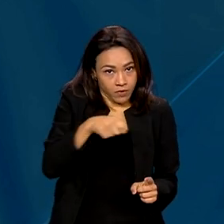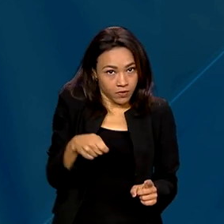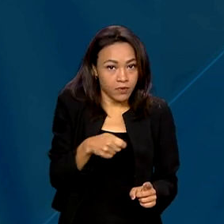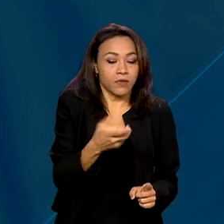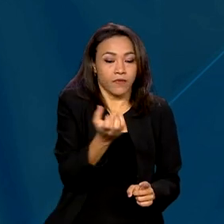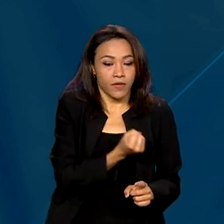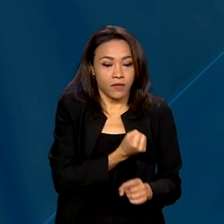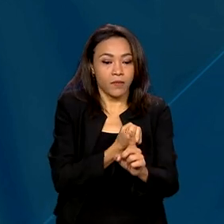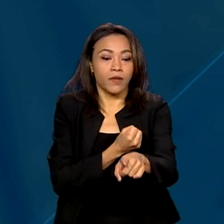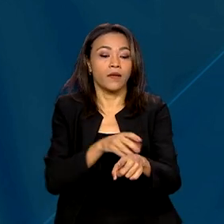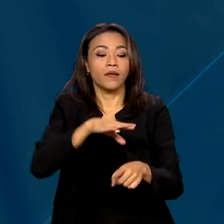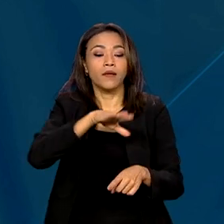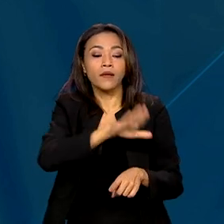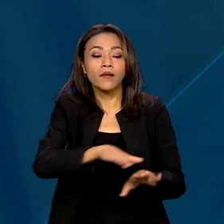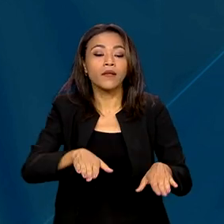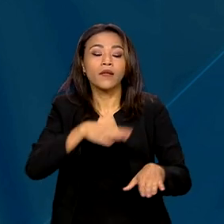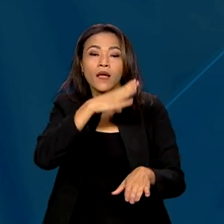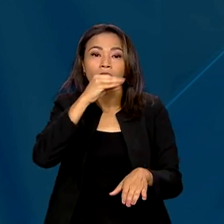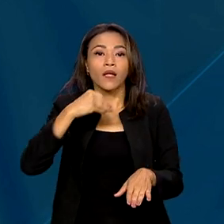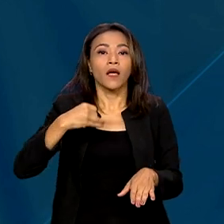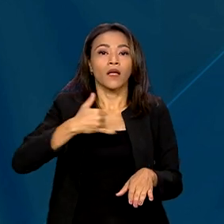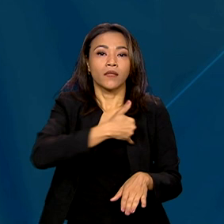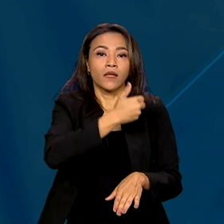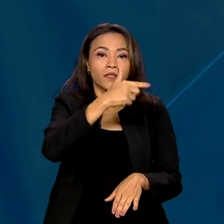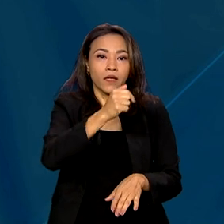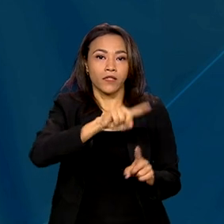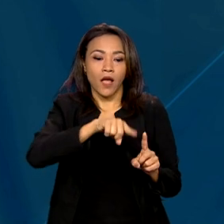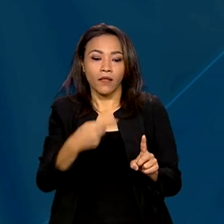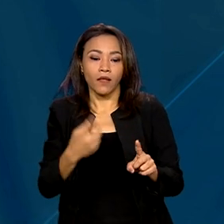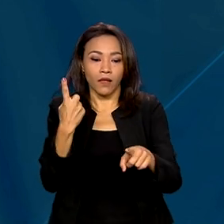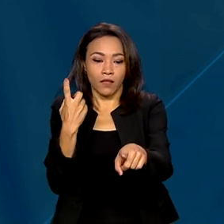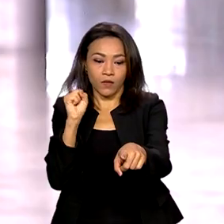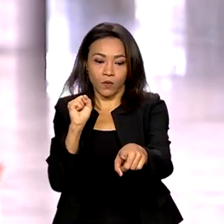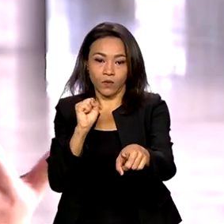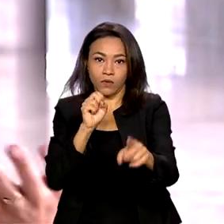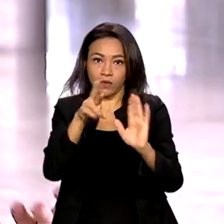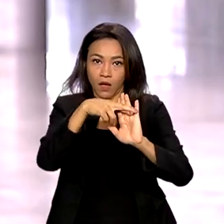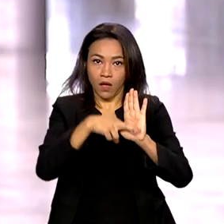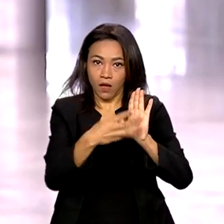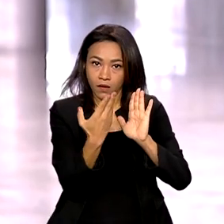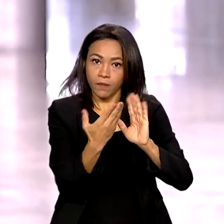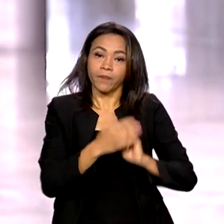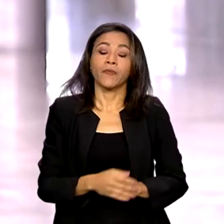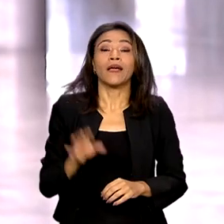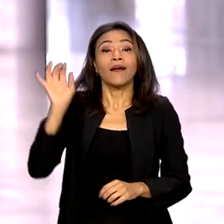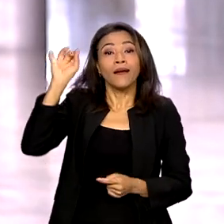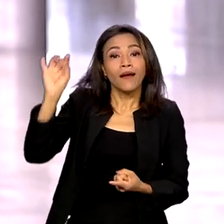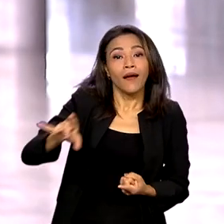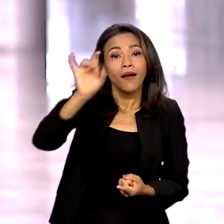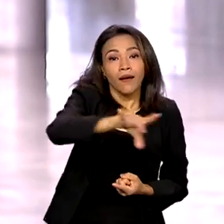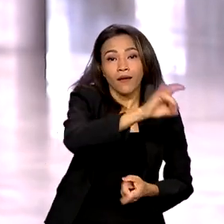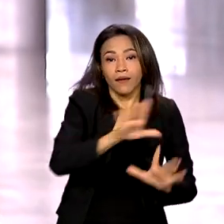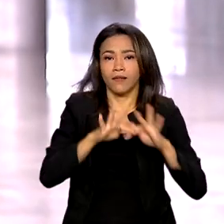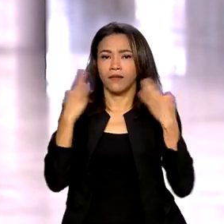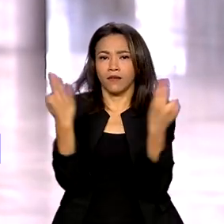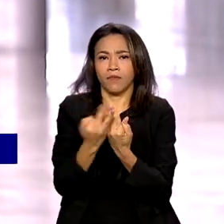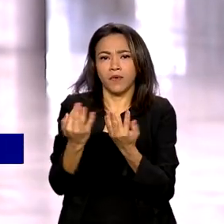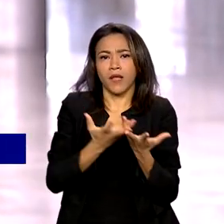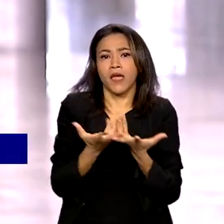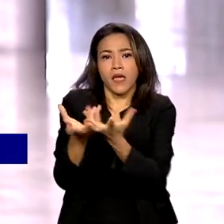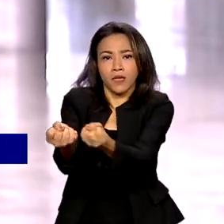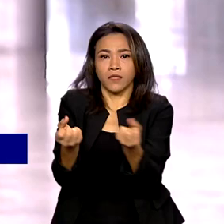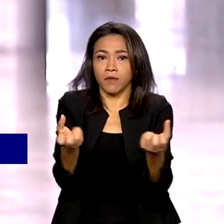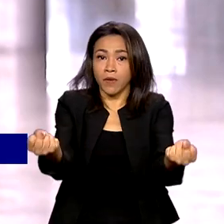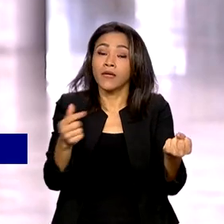ou adolescentes que tenham entre 7 e 18 anos incompletos. Cada família deve receber pelo menos R$ 600